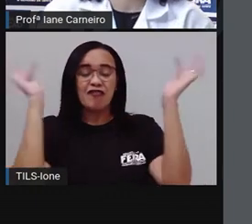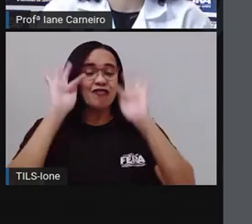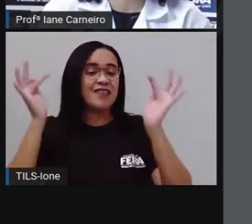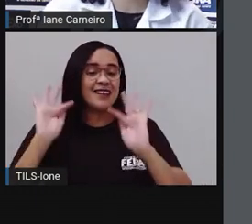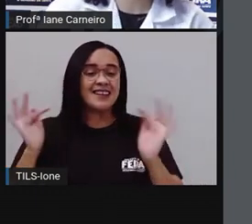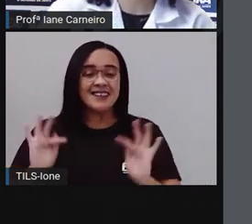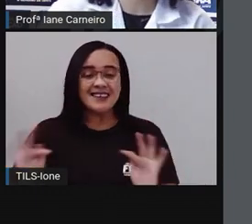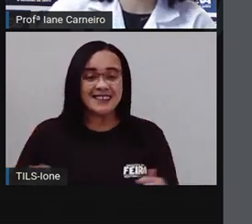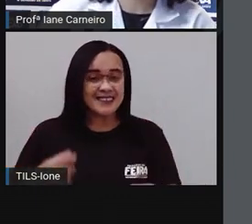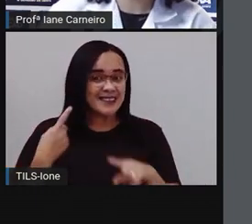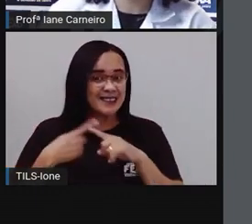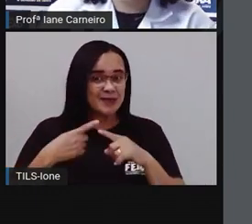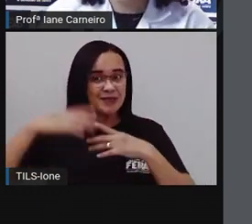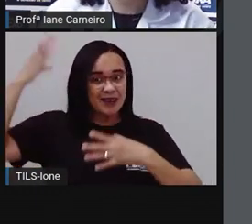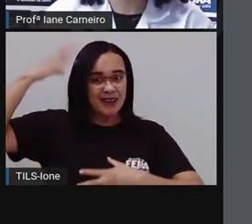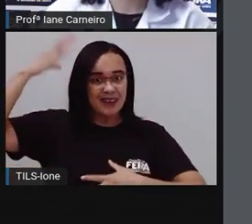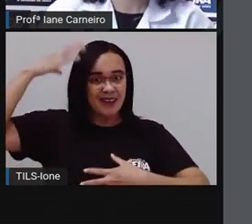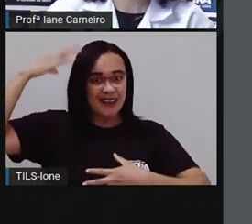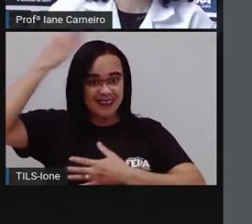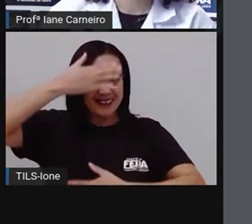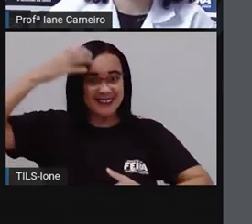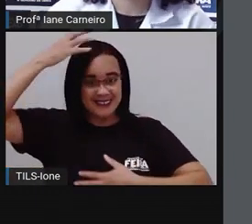banho. Então vamos ver?